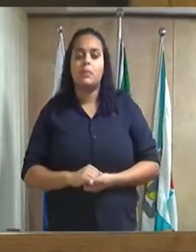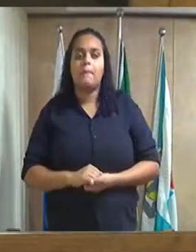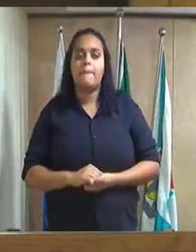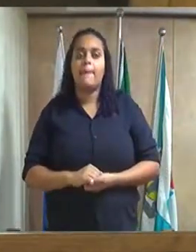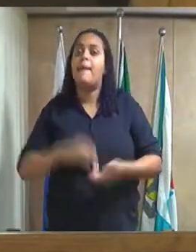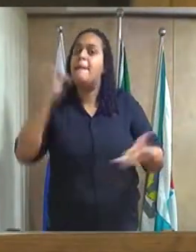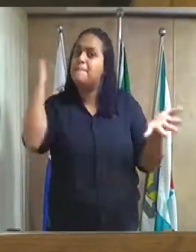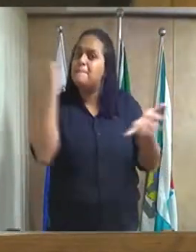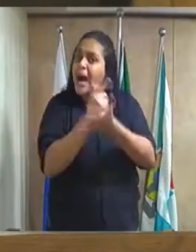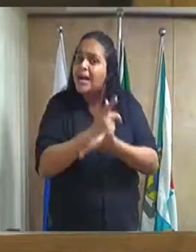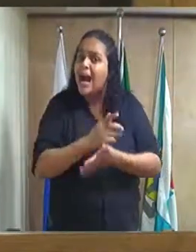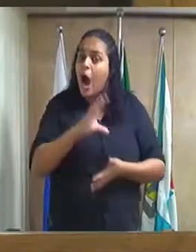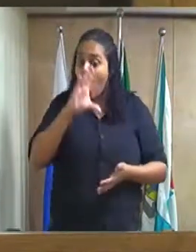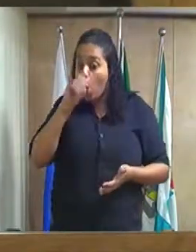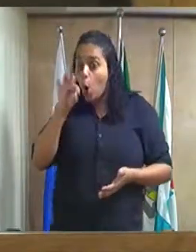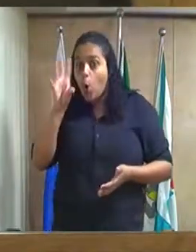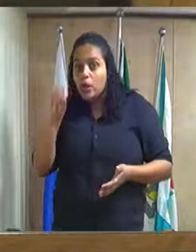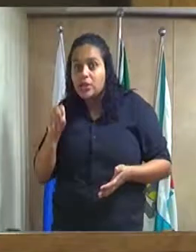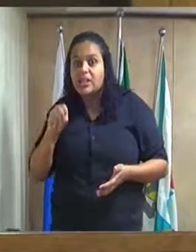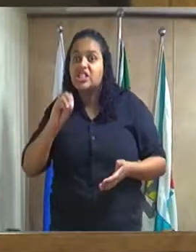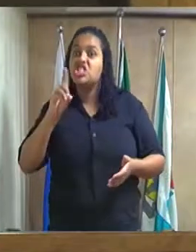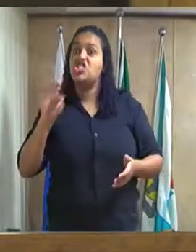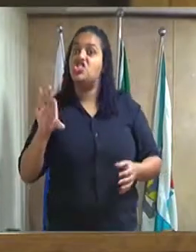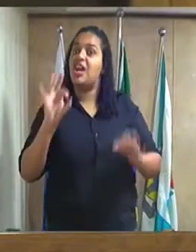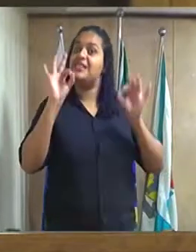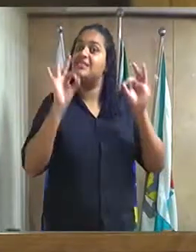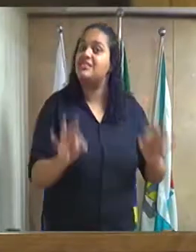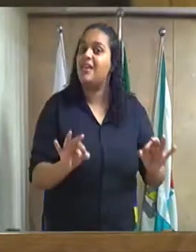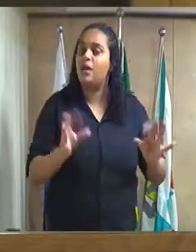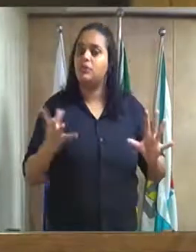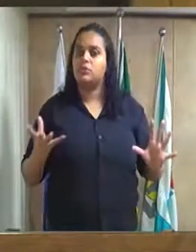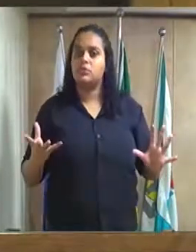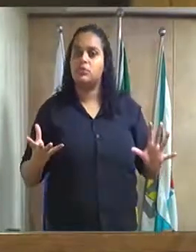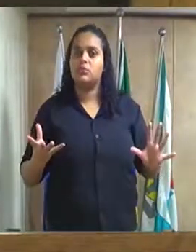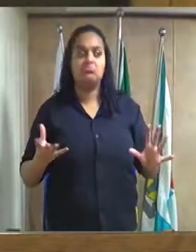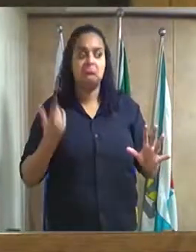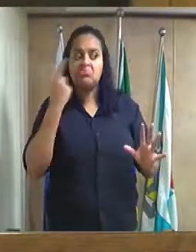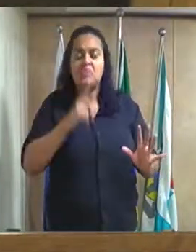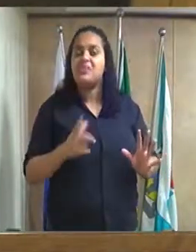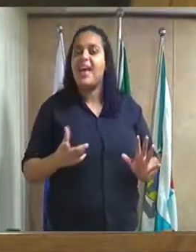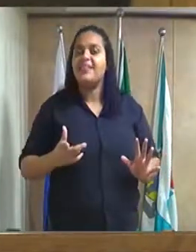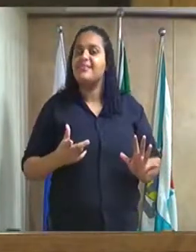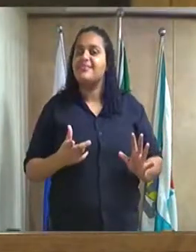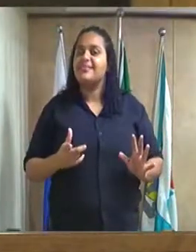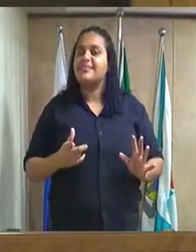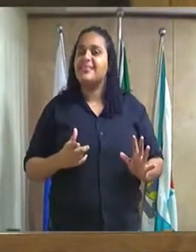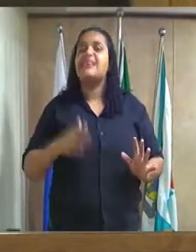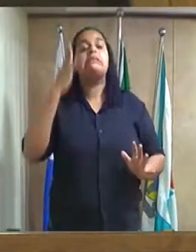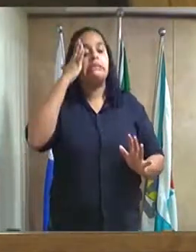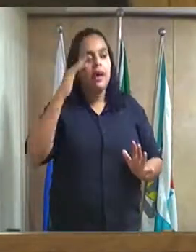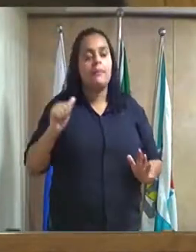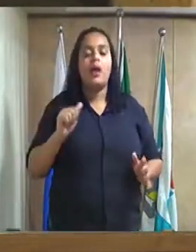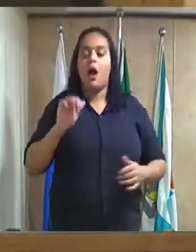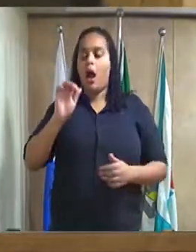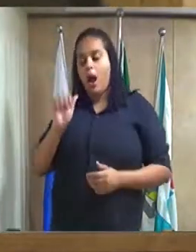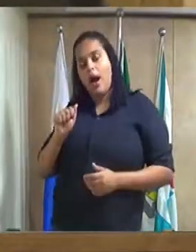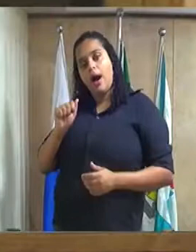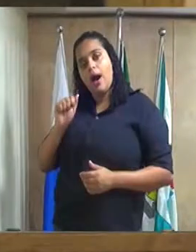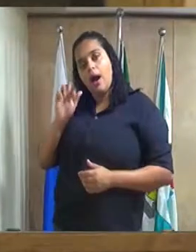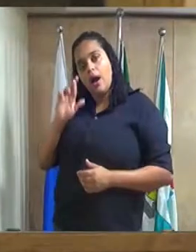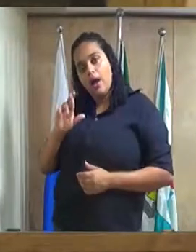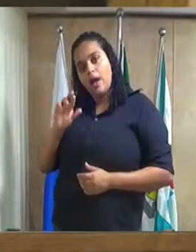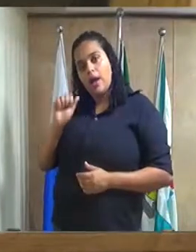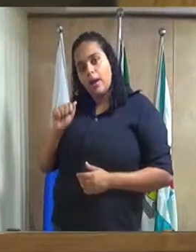pagar suas contas em dia é devido a arrecadação a gente sabe que a arrecadação não